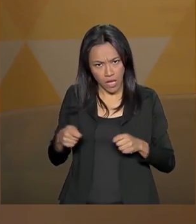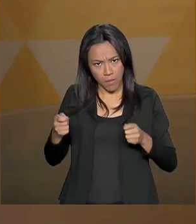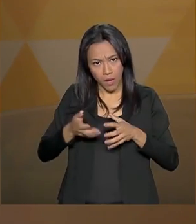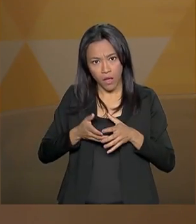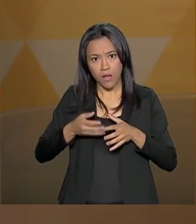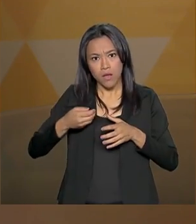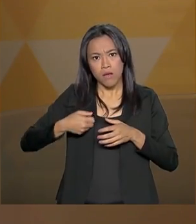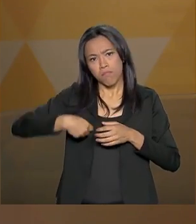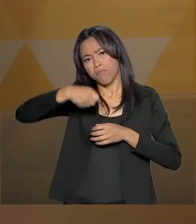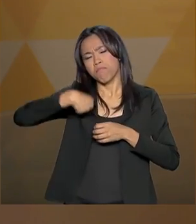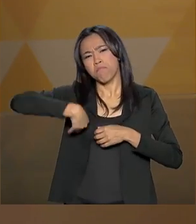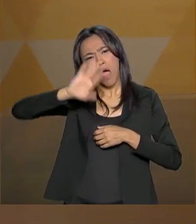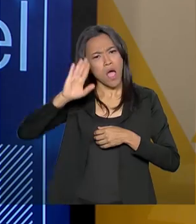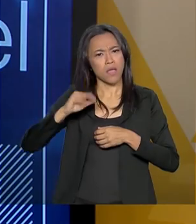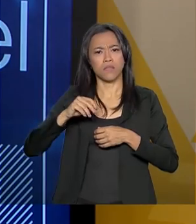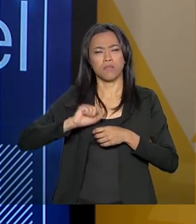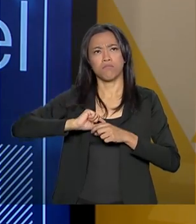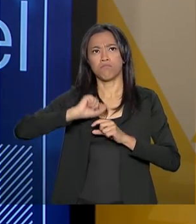mais, na visão do senhor?